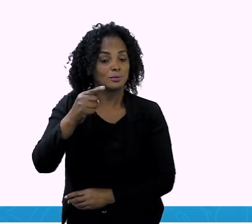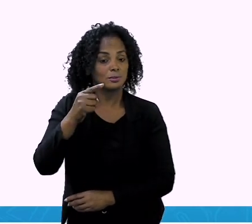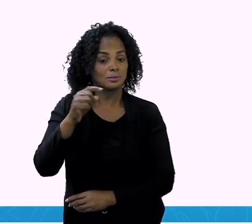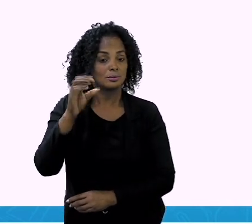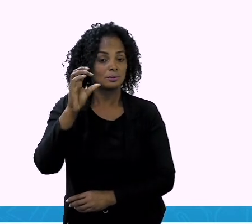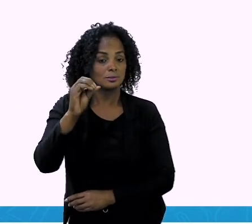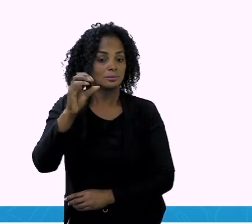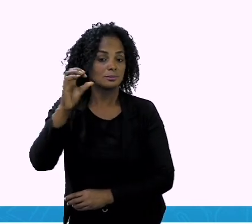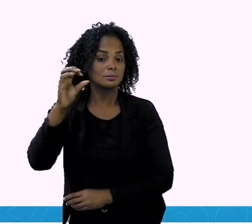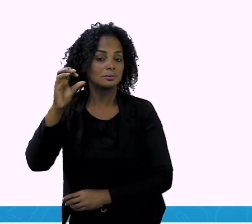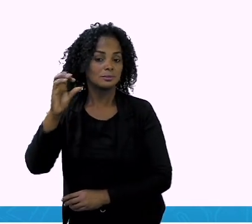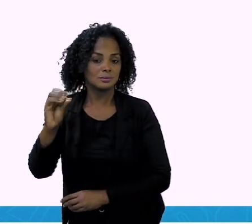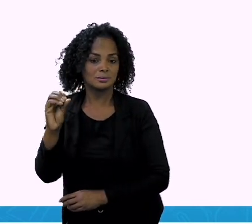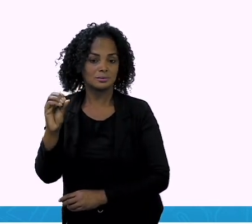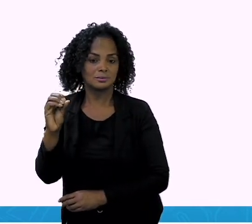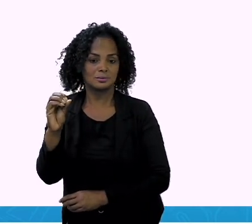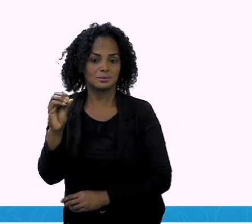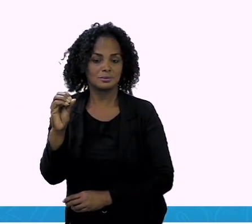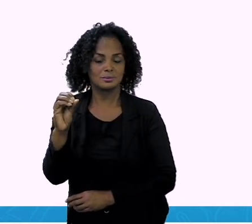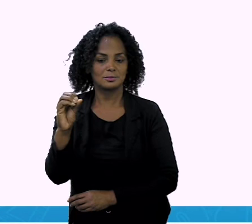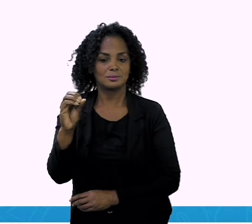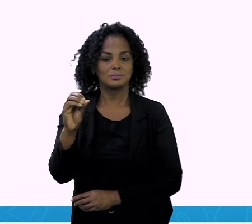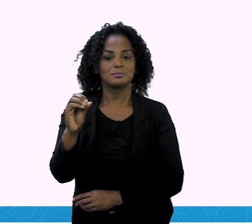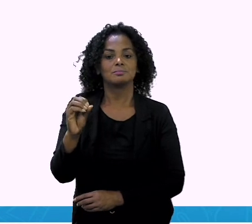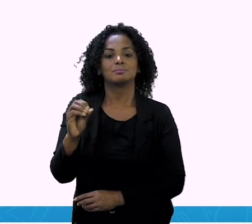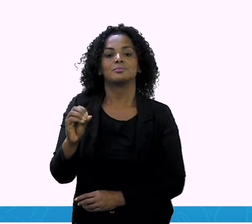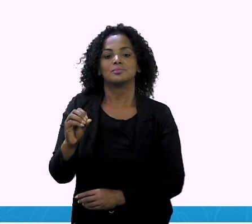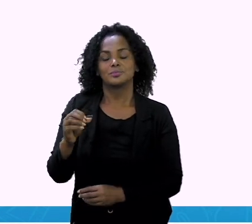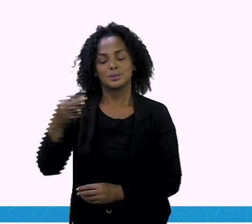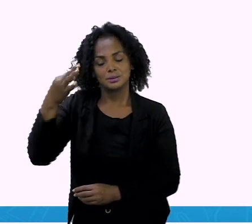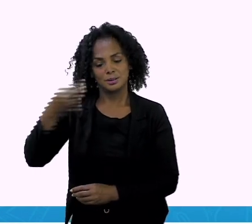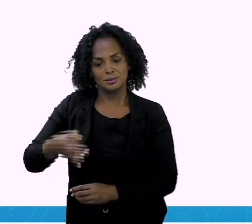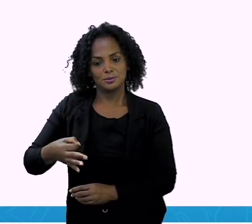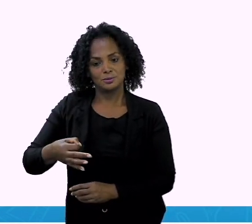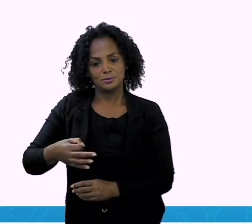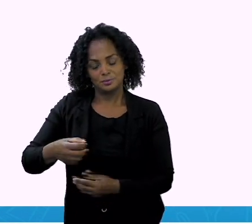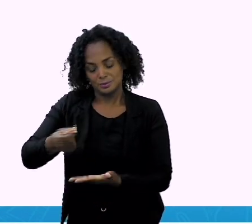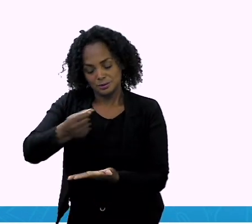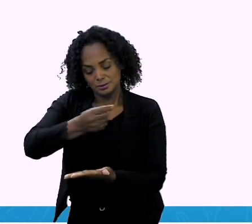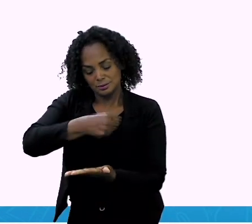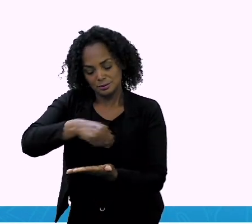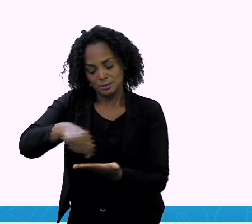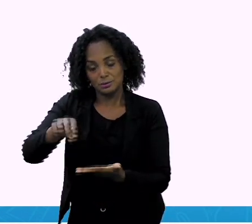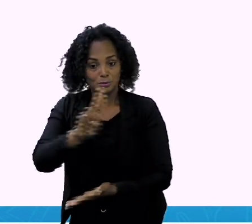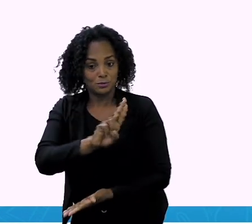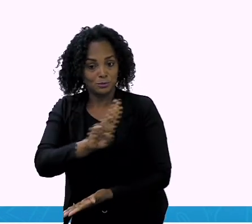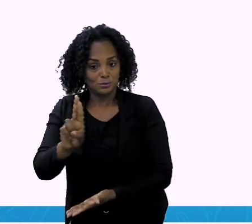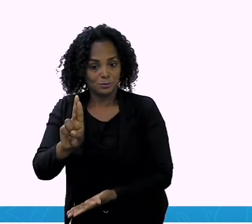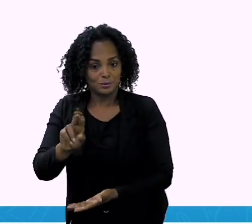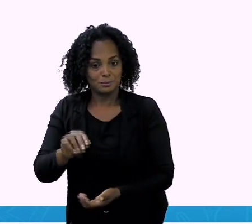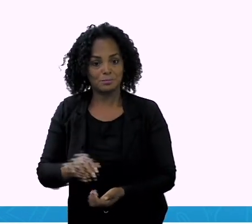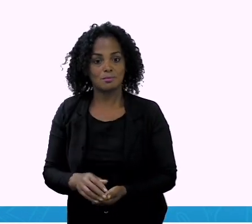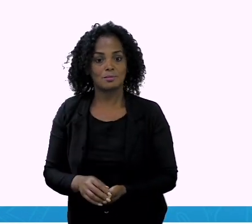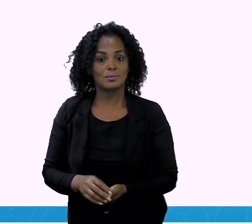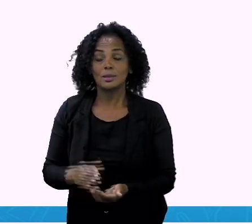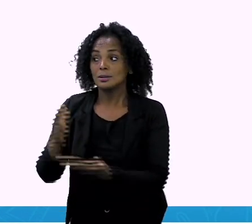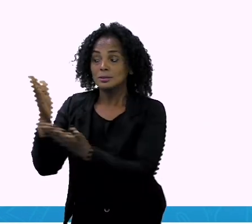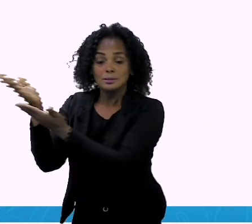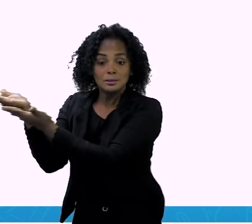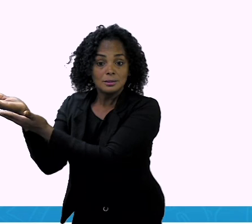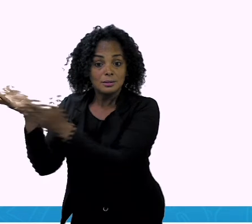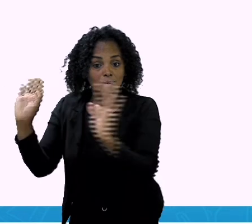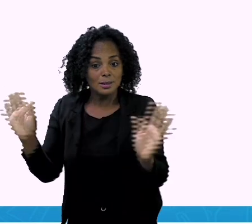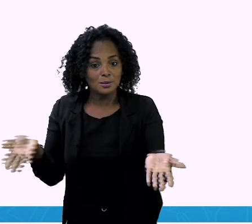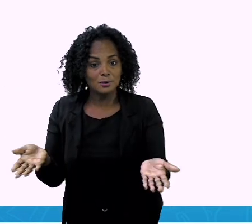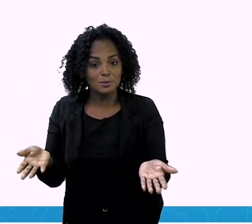Vírgula, zero, zero. Tá vendo? Olha. Cem reais. E agora?